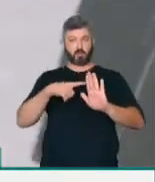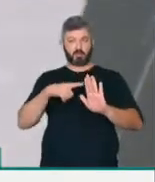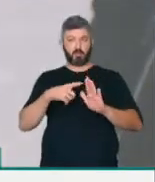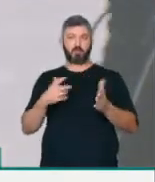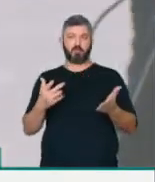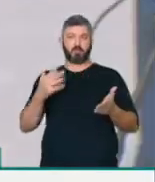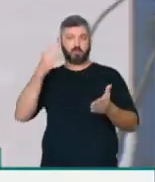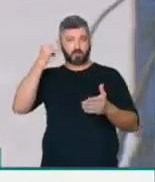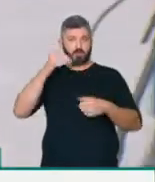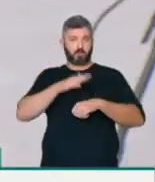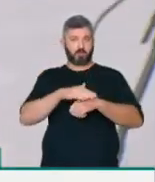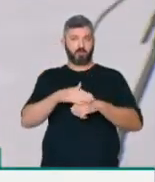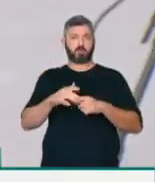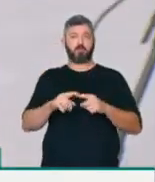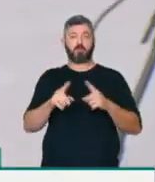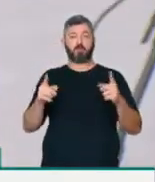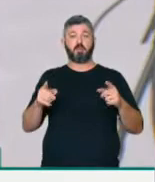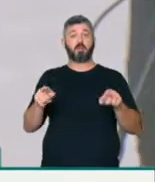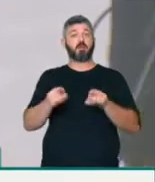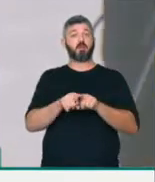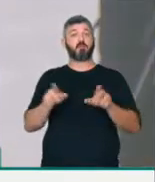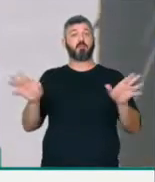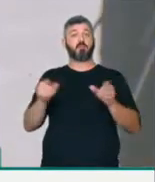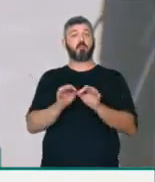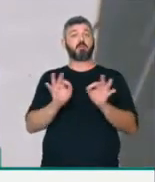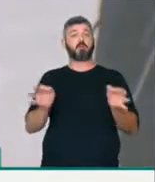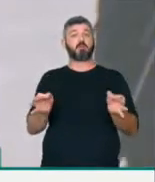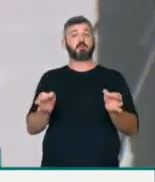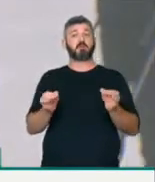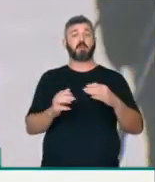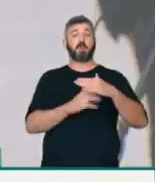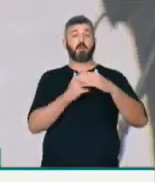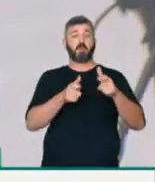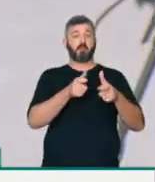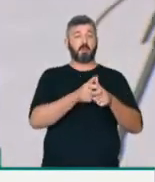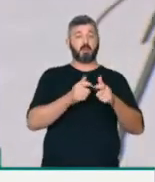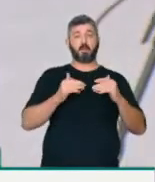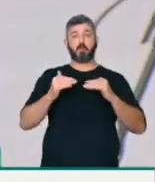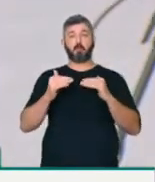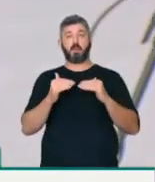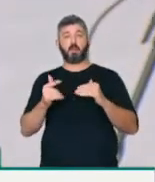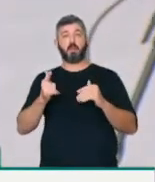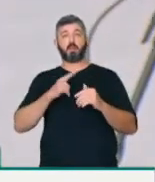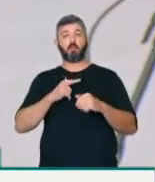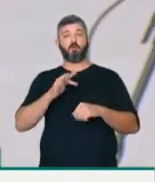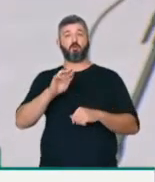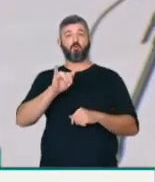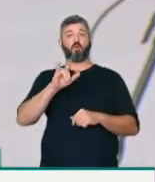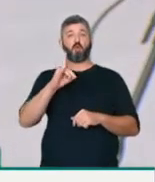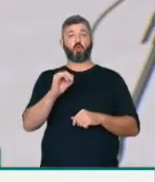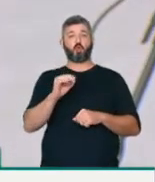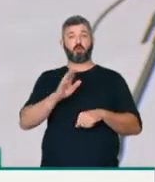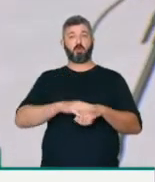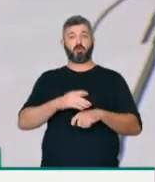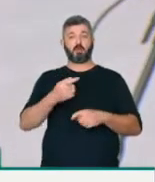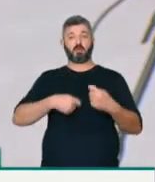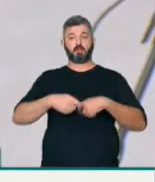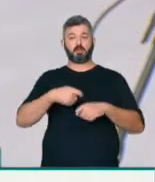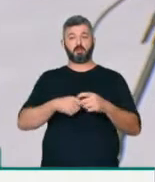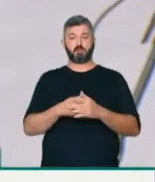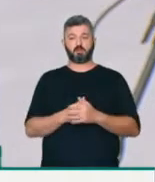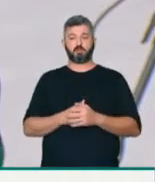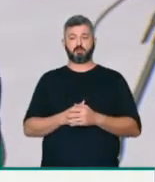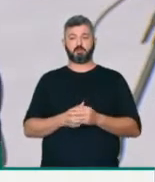que, no nosso tempo, ele vai permitir, inclusive, simplificar que pequenas e médias empresas tenham fluidez em suas operações... Presidente, o